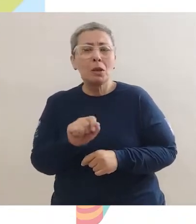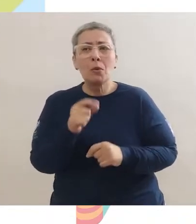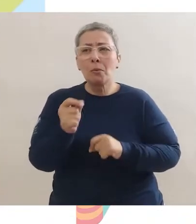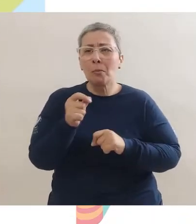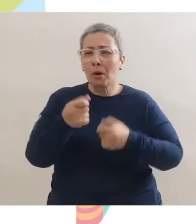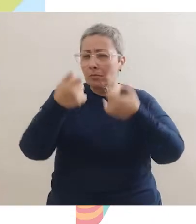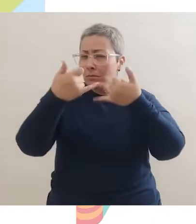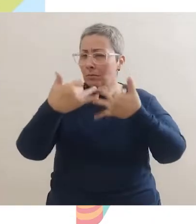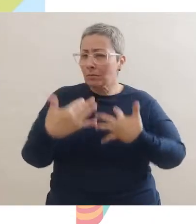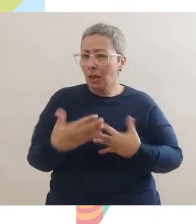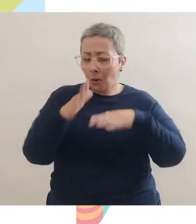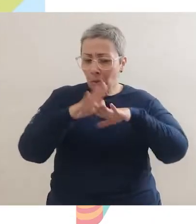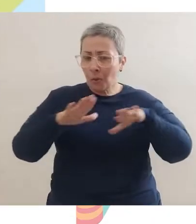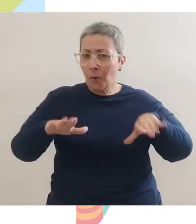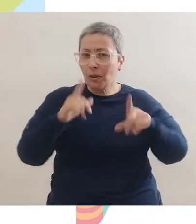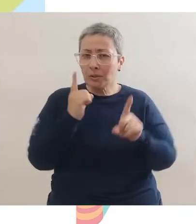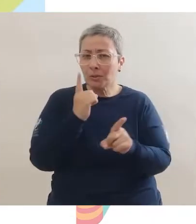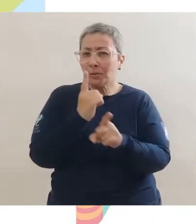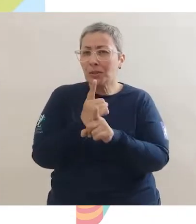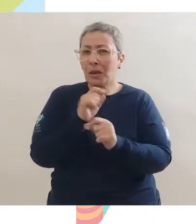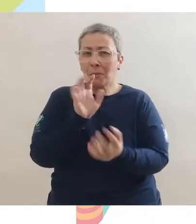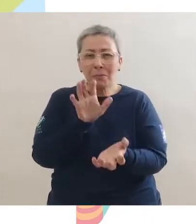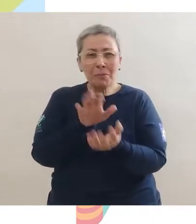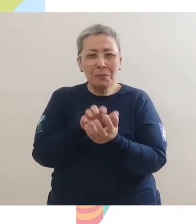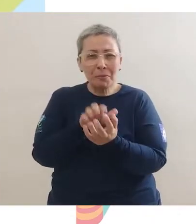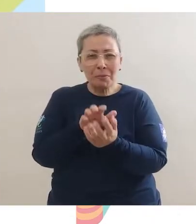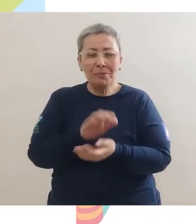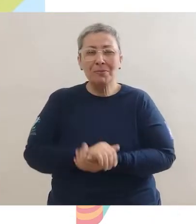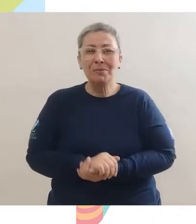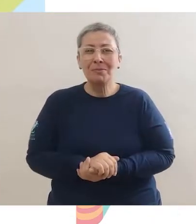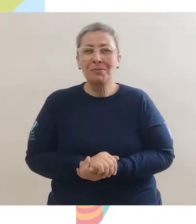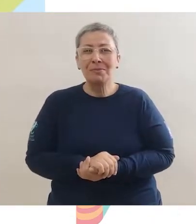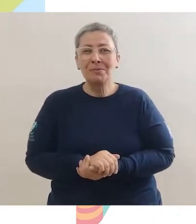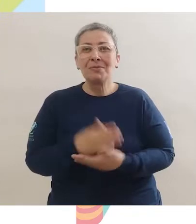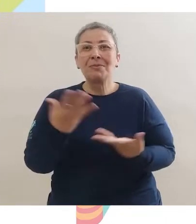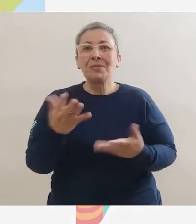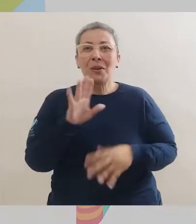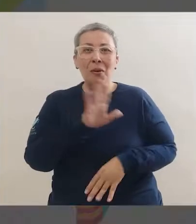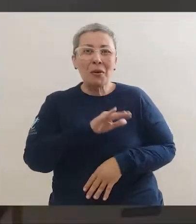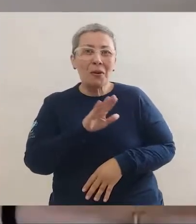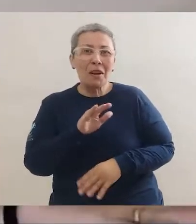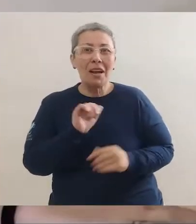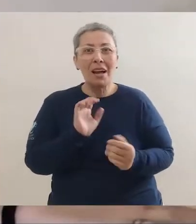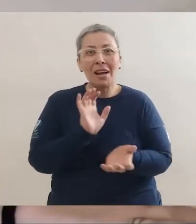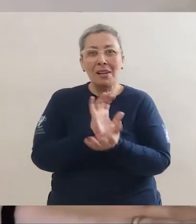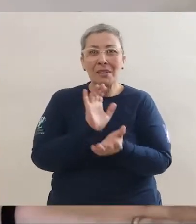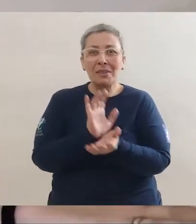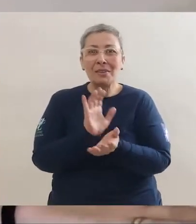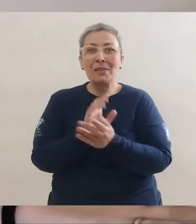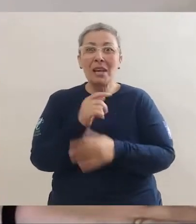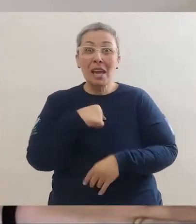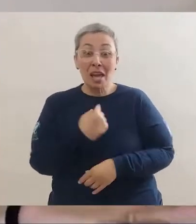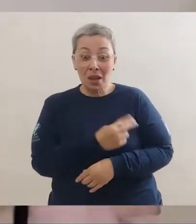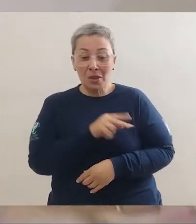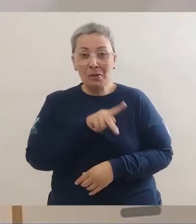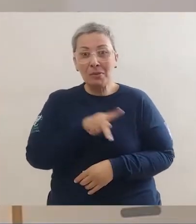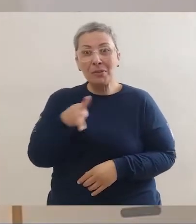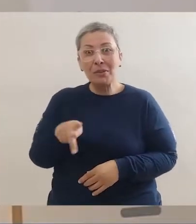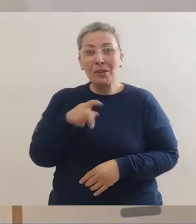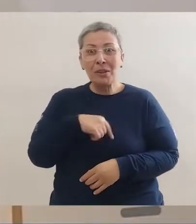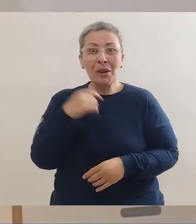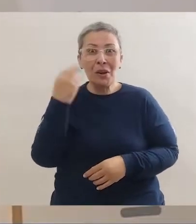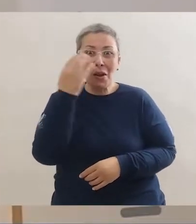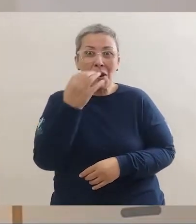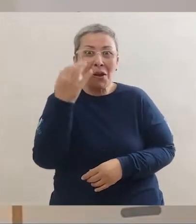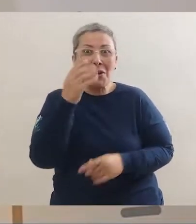Amy, vamos contar para as crianças quem nós encontramos em Pernambuco? Olá, turminha! Tudo bem? Eu